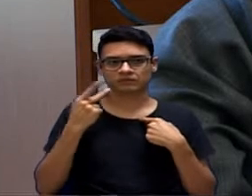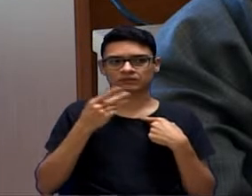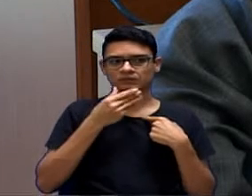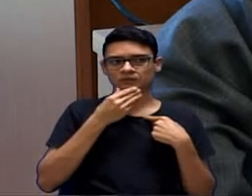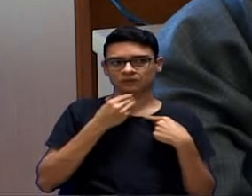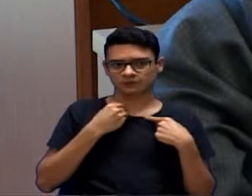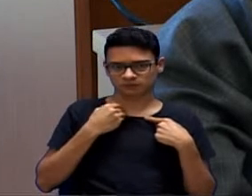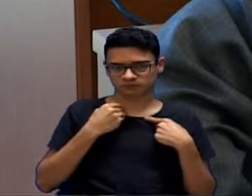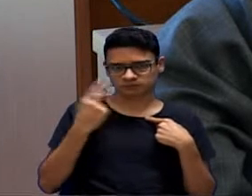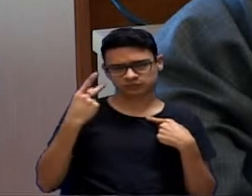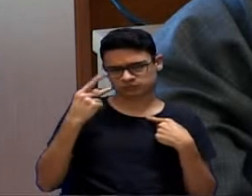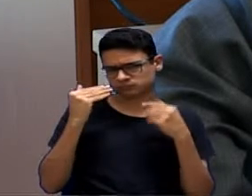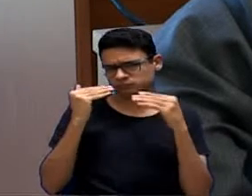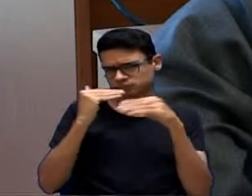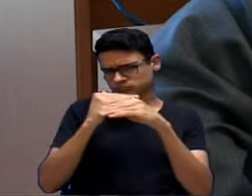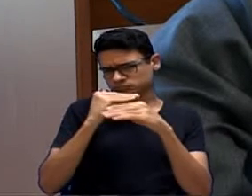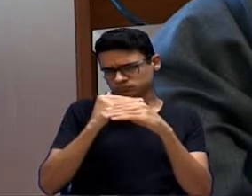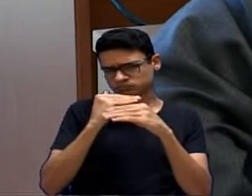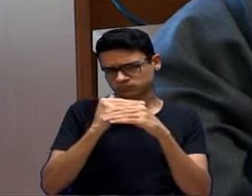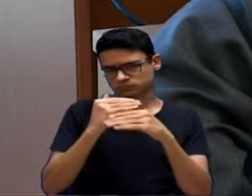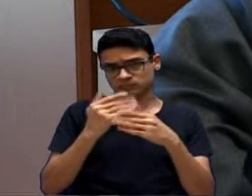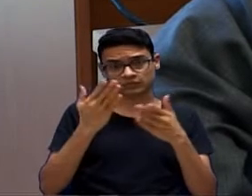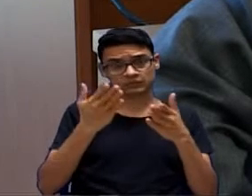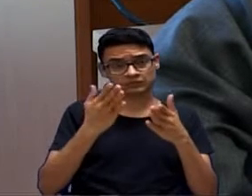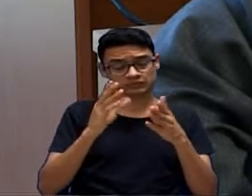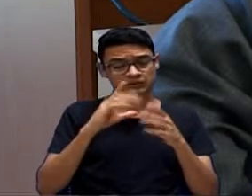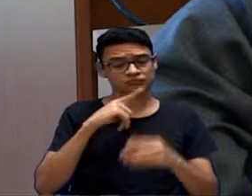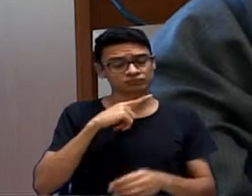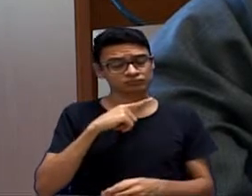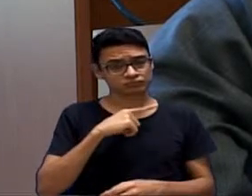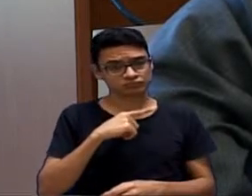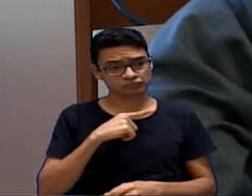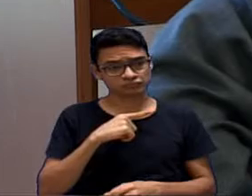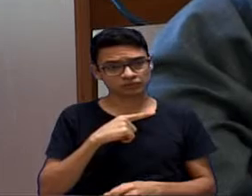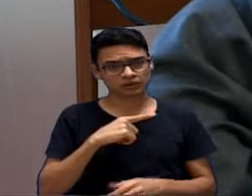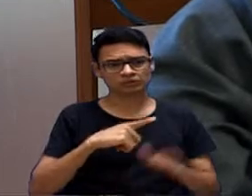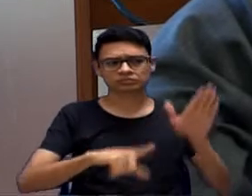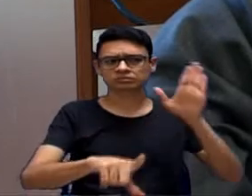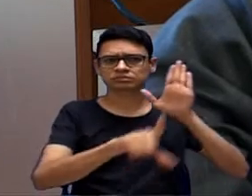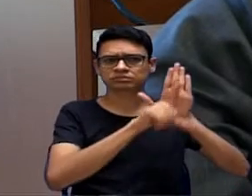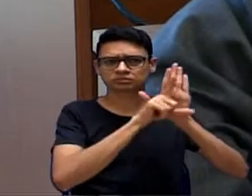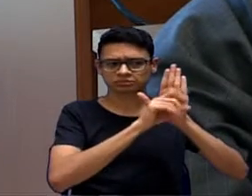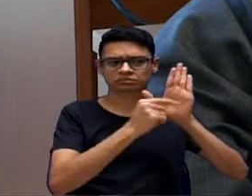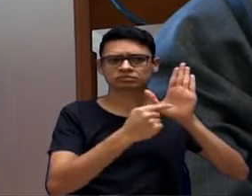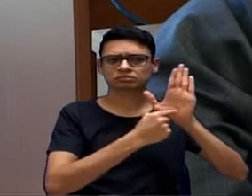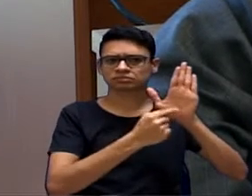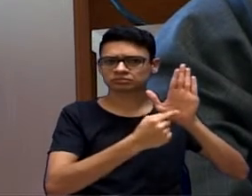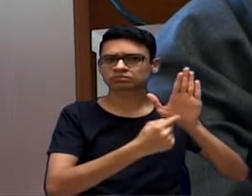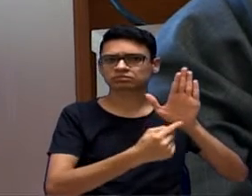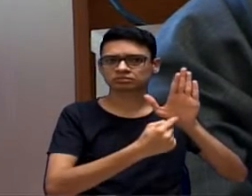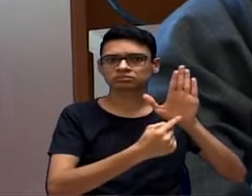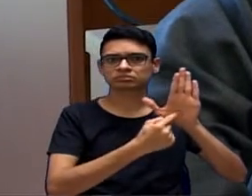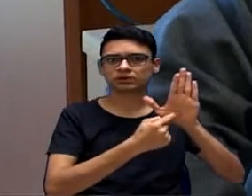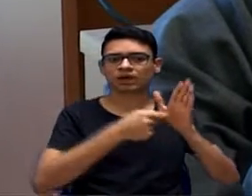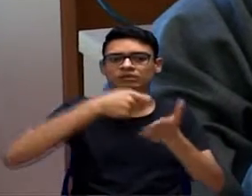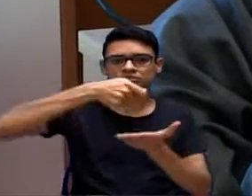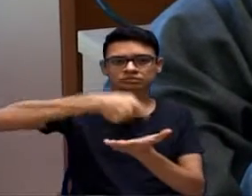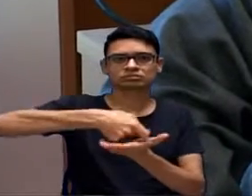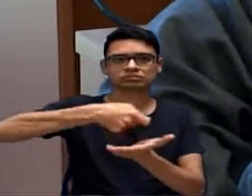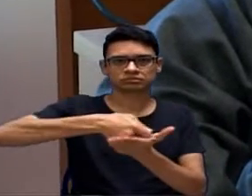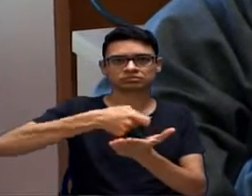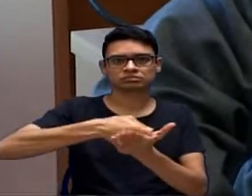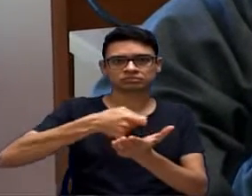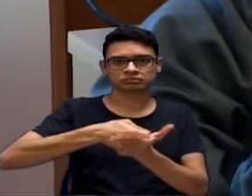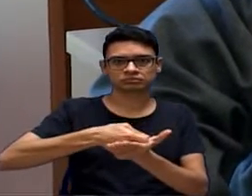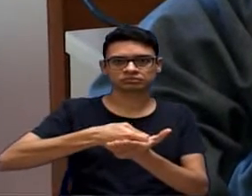Tem toda a sua legalidade de cobrar a qualquer